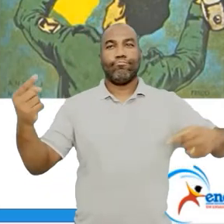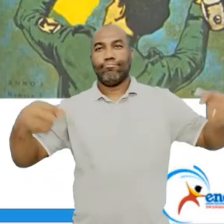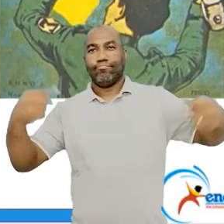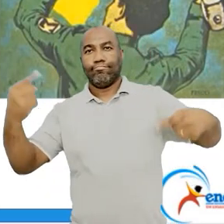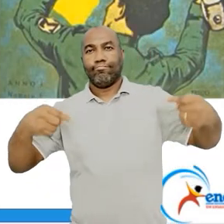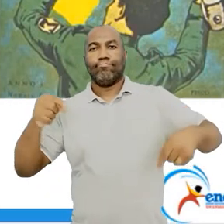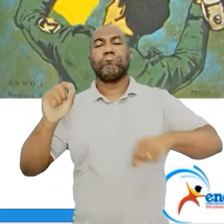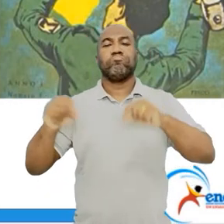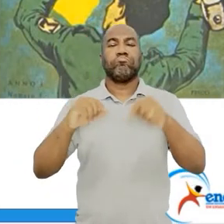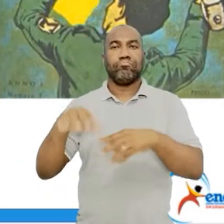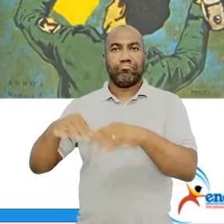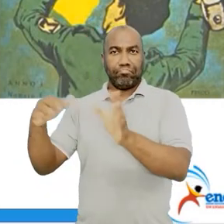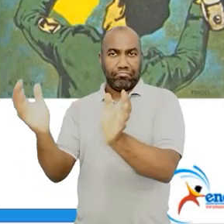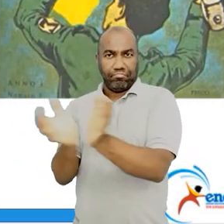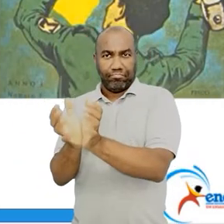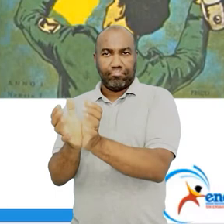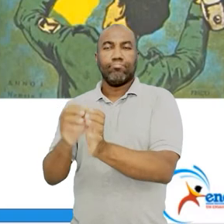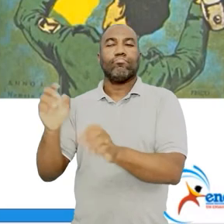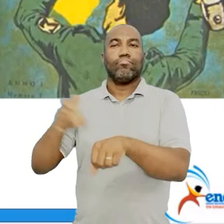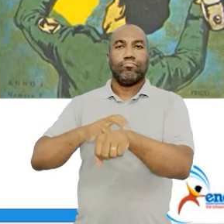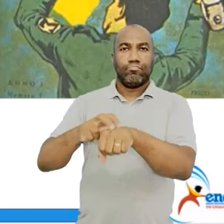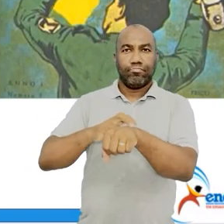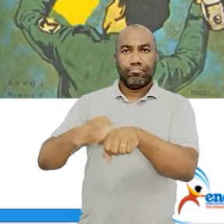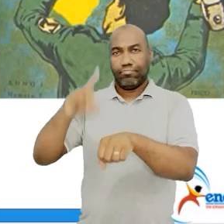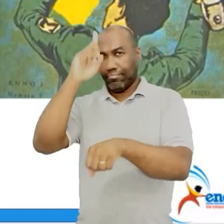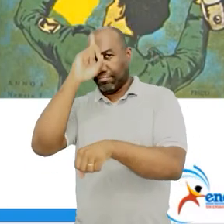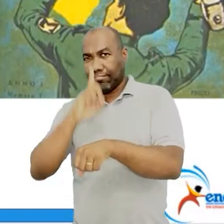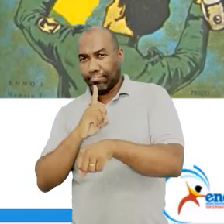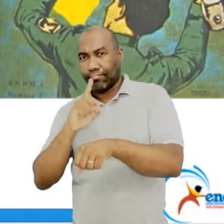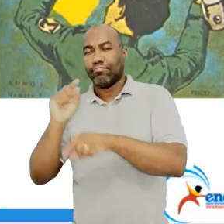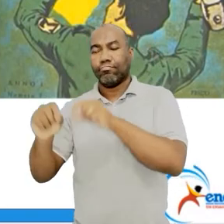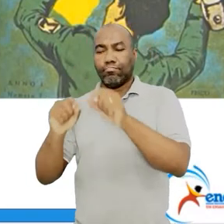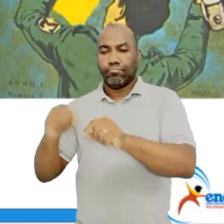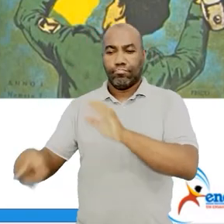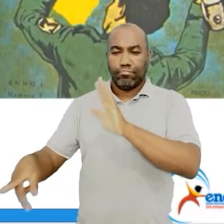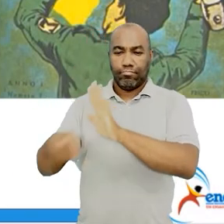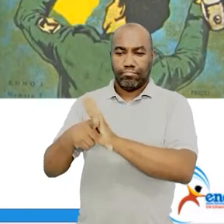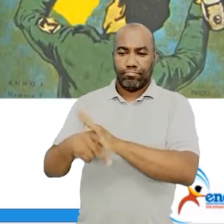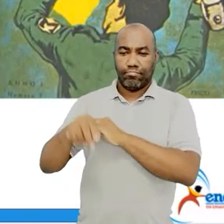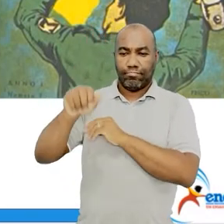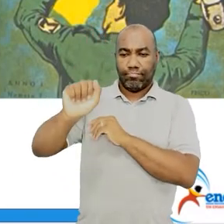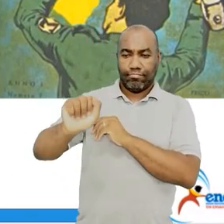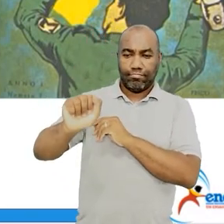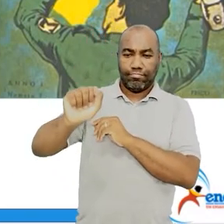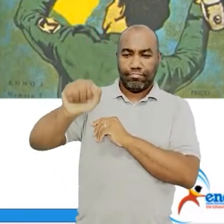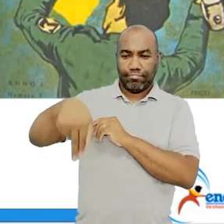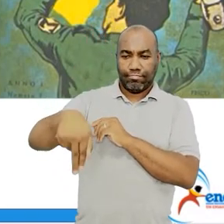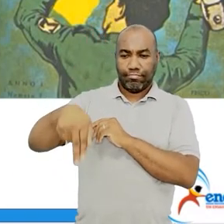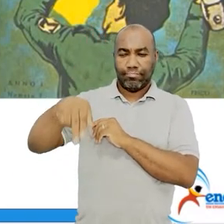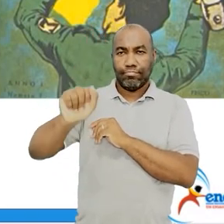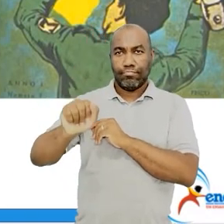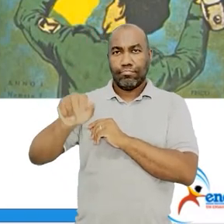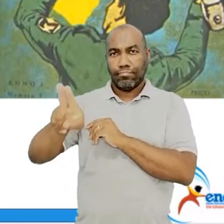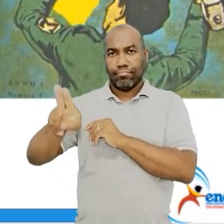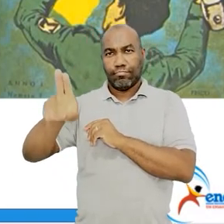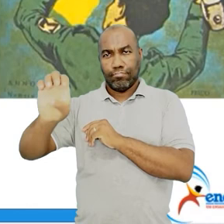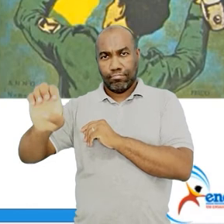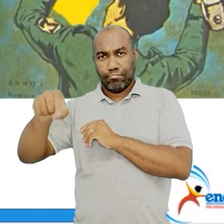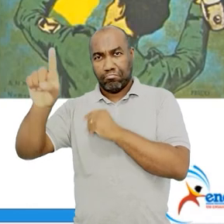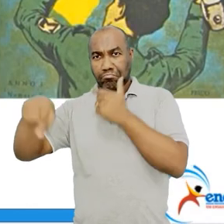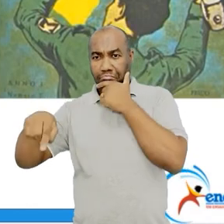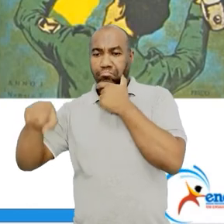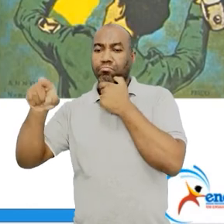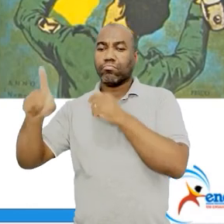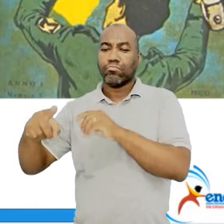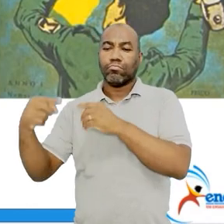montar o movimento chamado Verde Amarelo ou Movimento Anta, a ideia é ir contra o